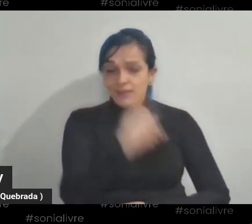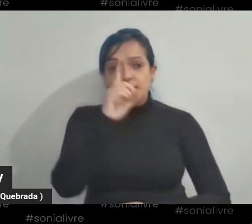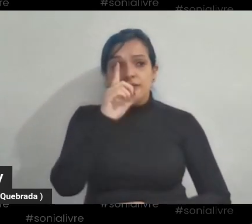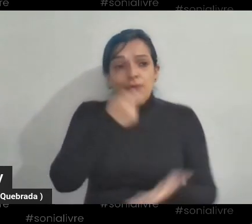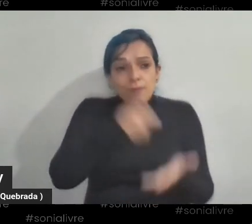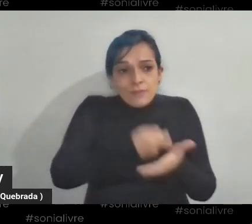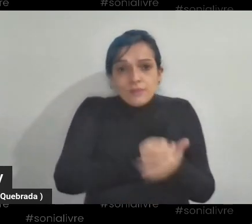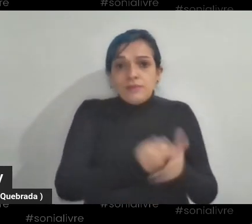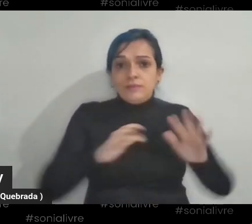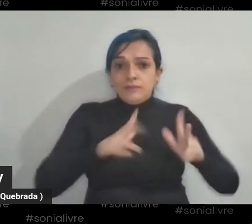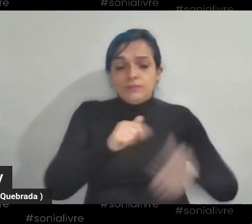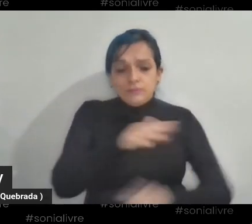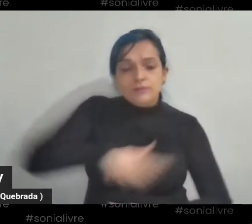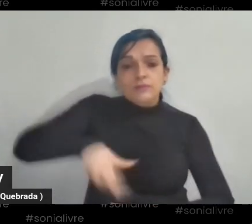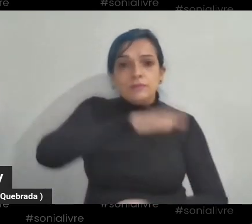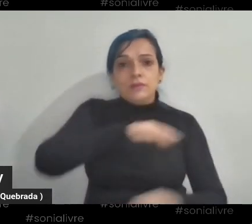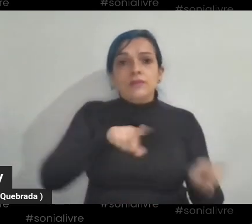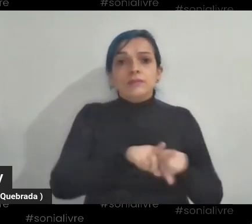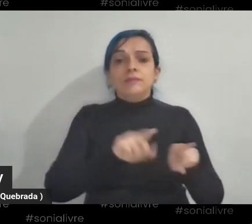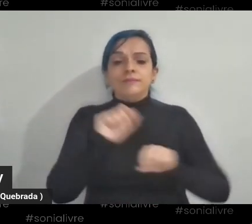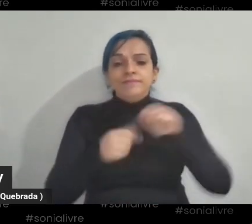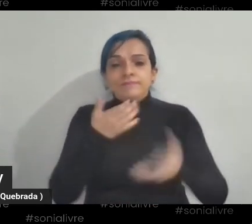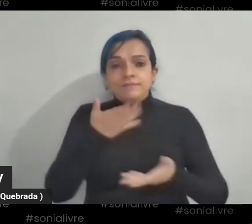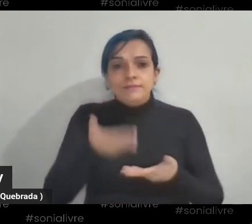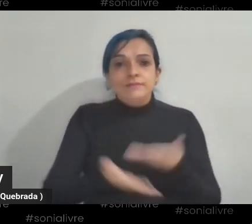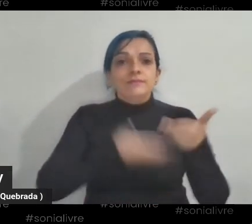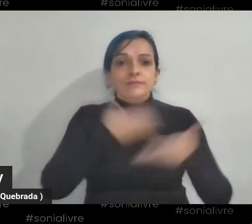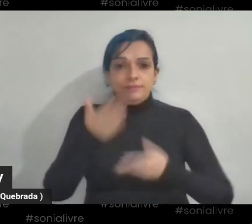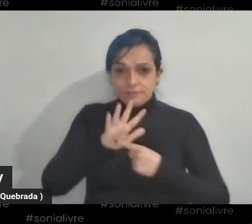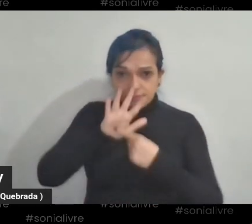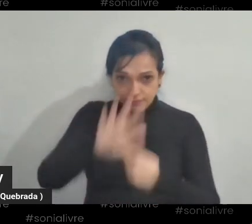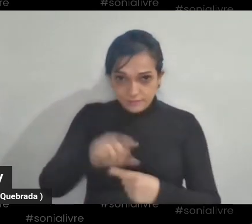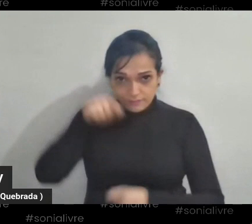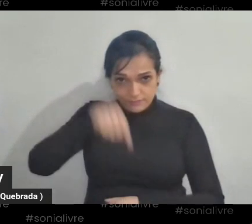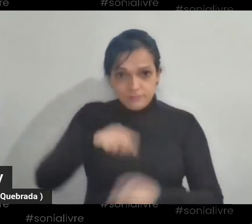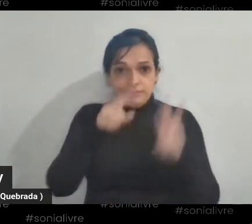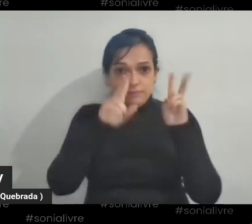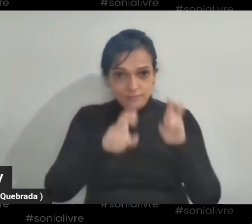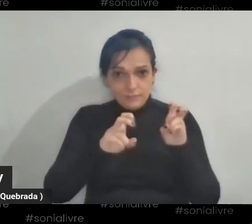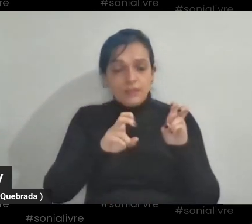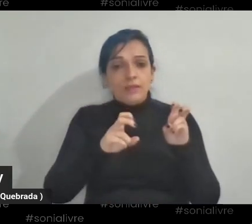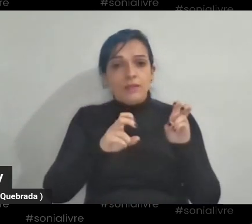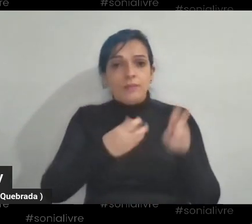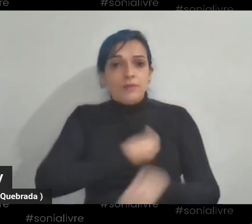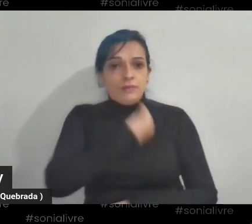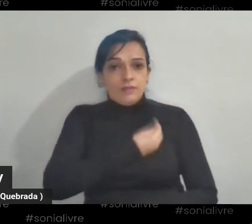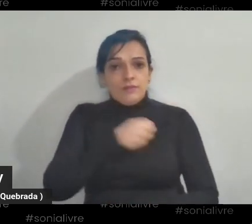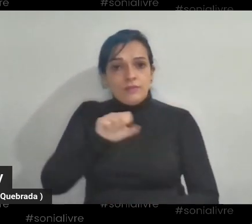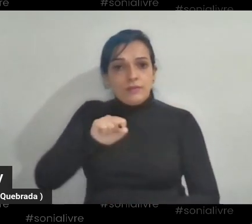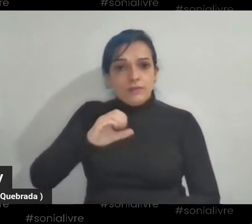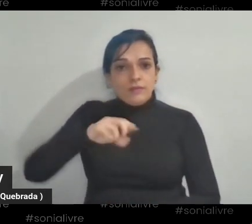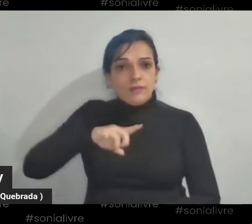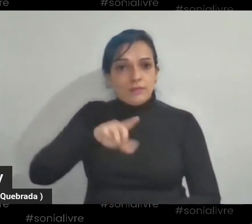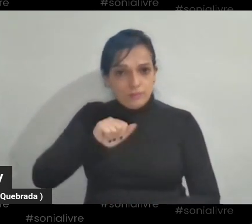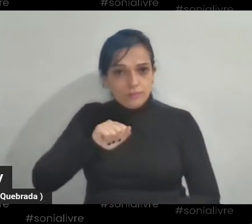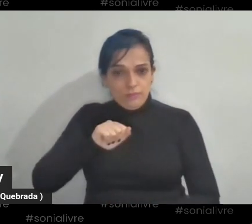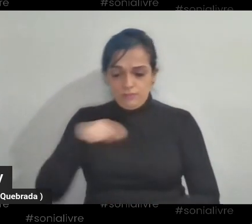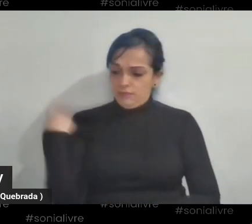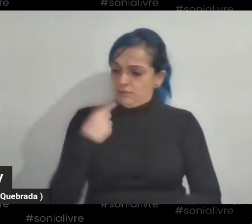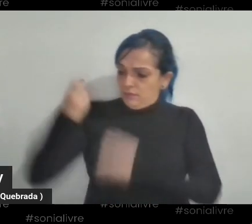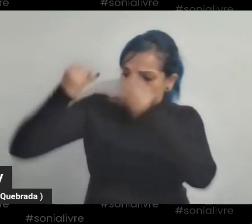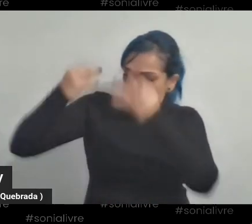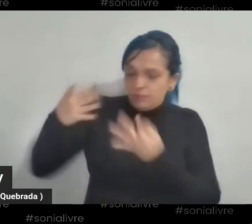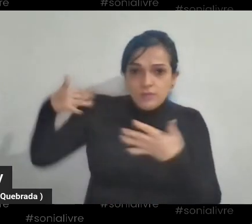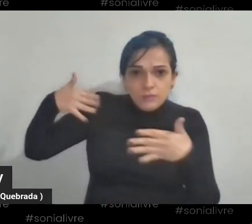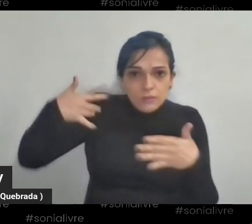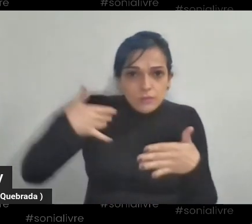a imparcialidade, ela seja trazida para dentro desse caso, né? É como nós temos dito desde o início. Nós não